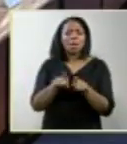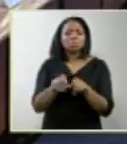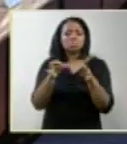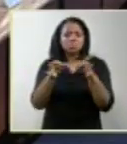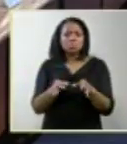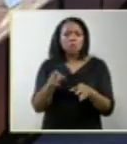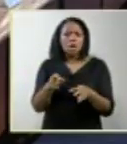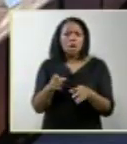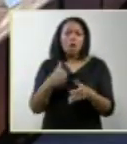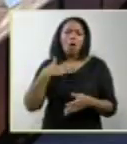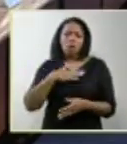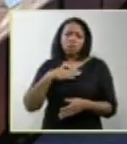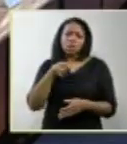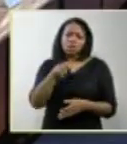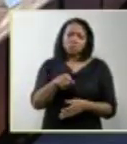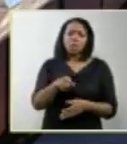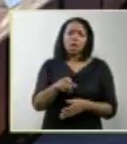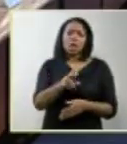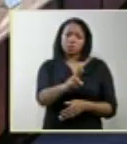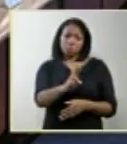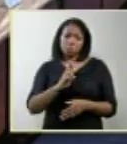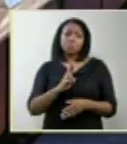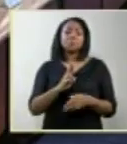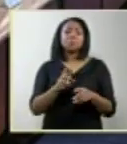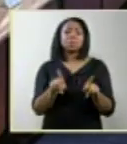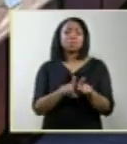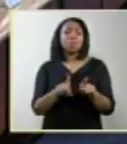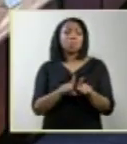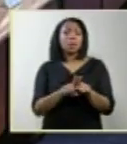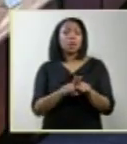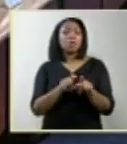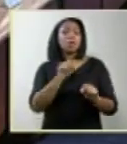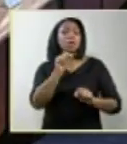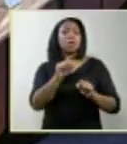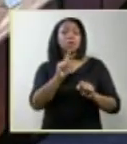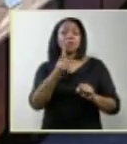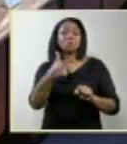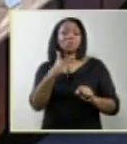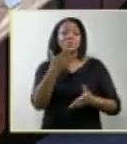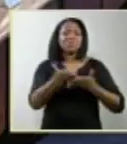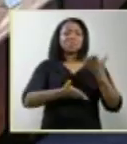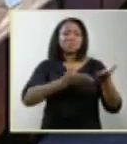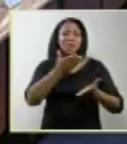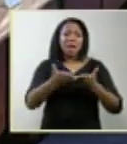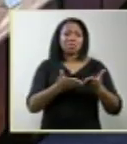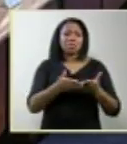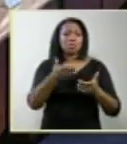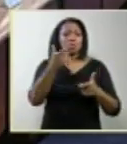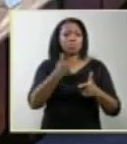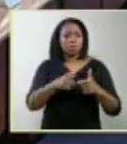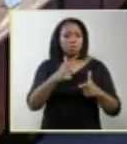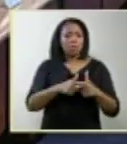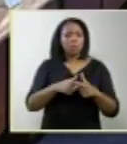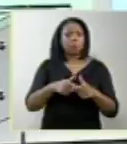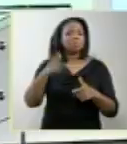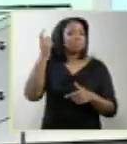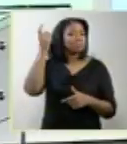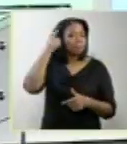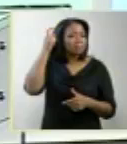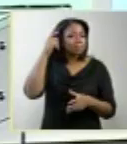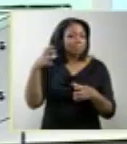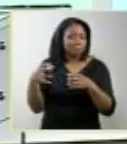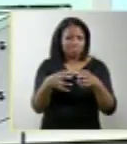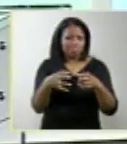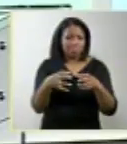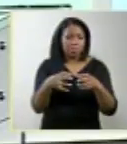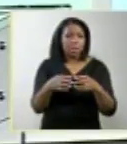vossa senhora reiterasse que considera que não se trata de anencefalia naquele caso. A questão é só